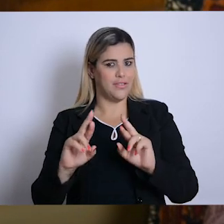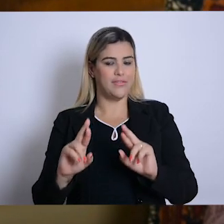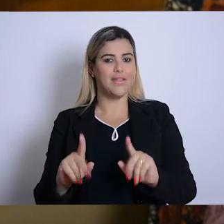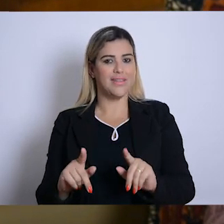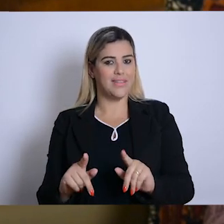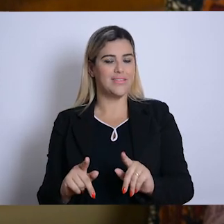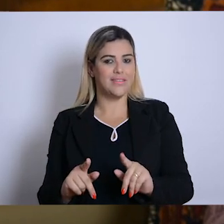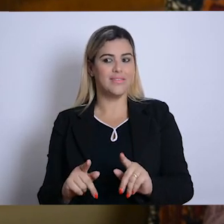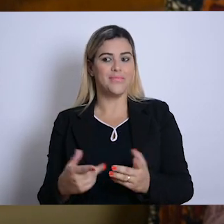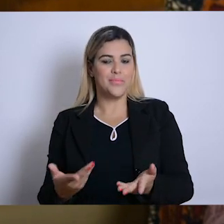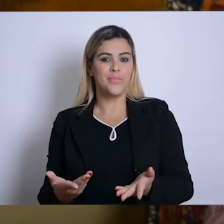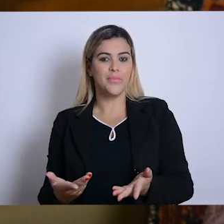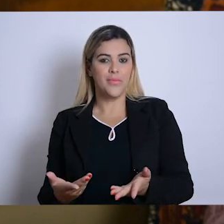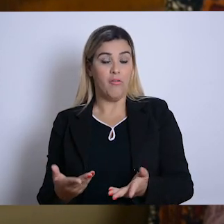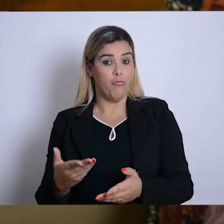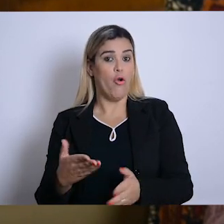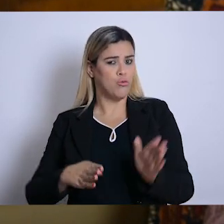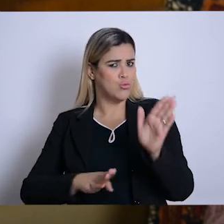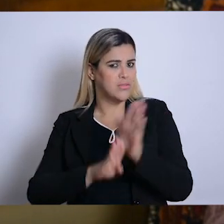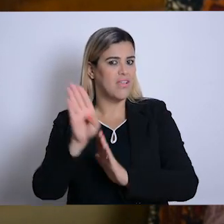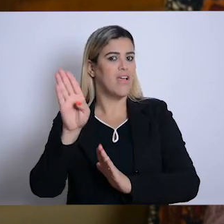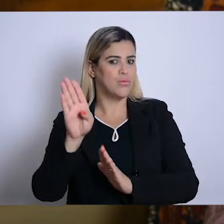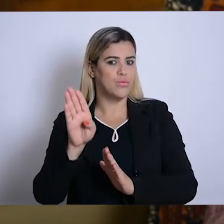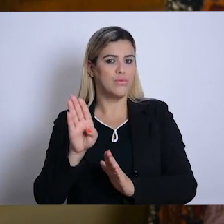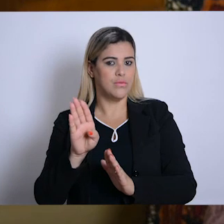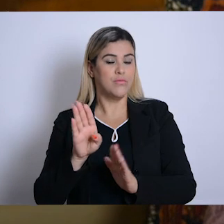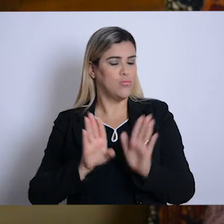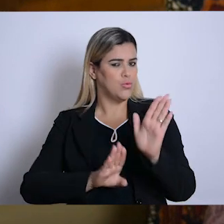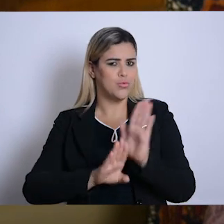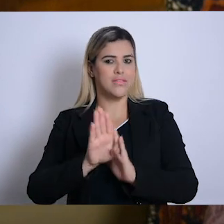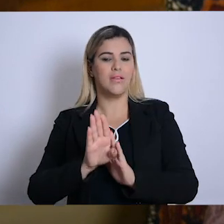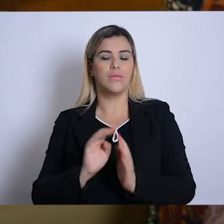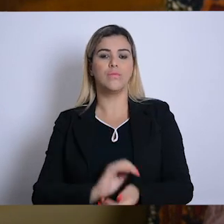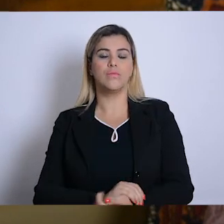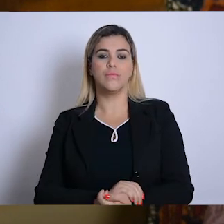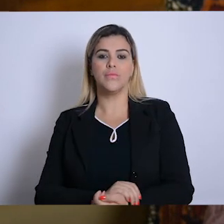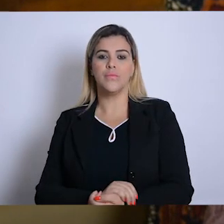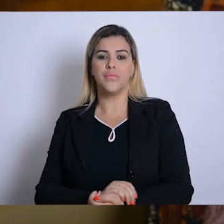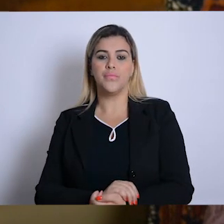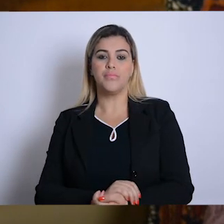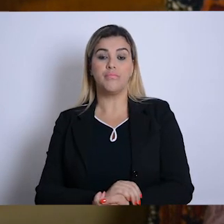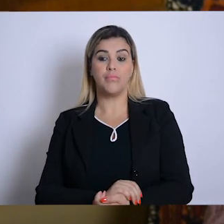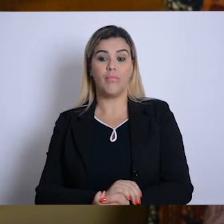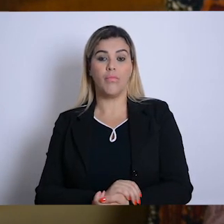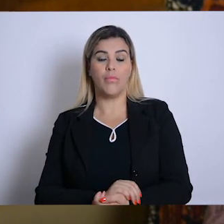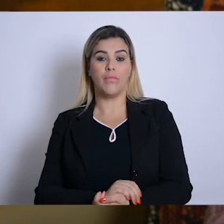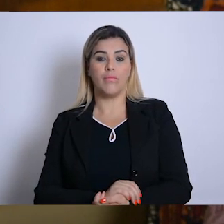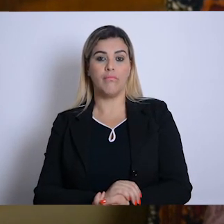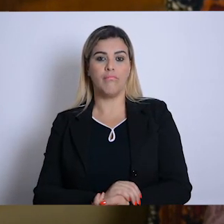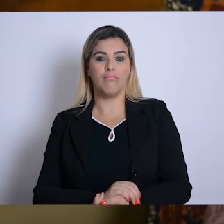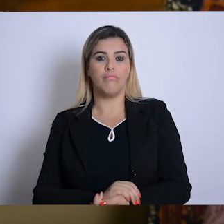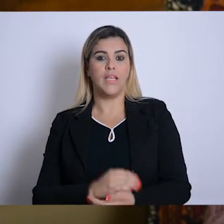que foi um sucesso, um sucesso, e virou-se